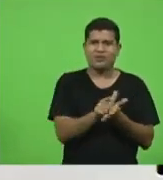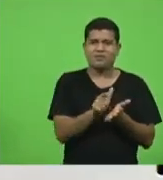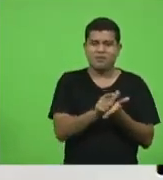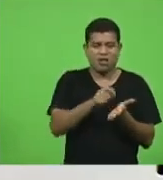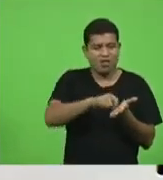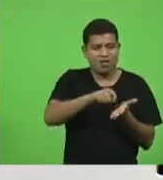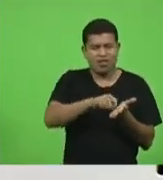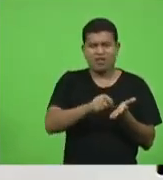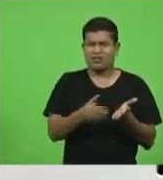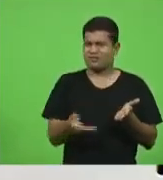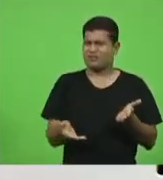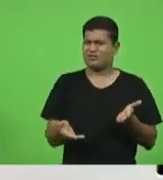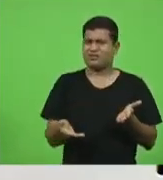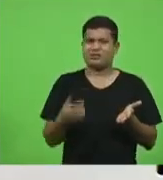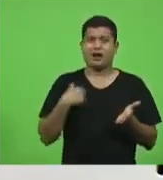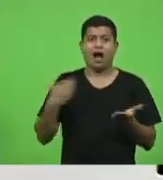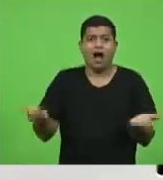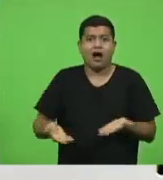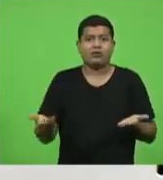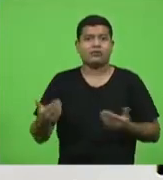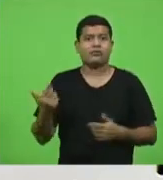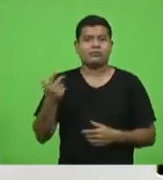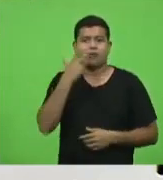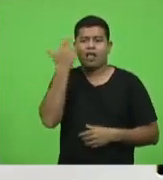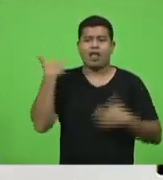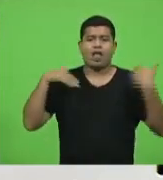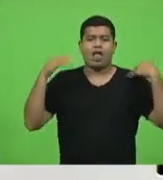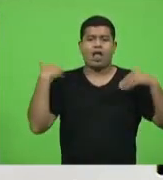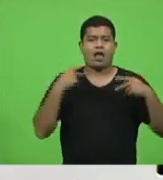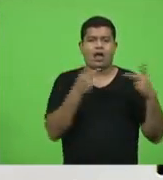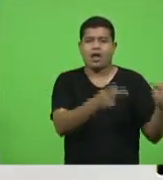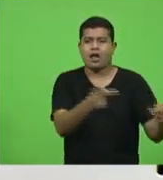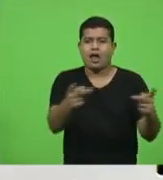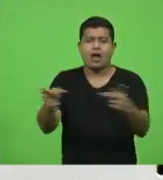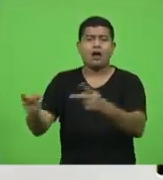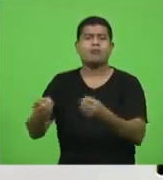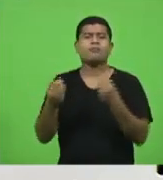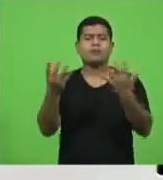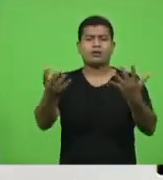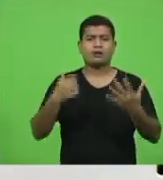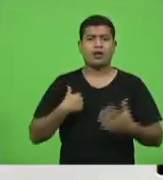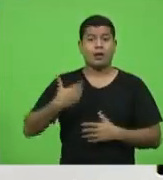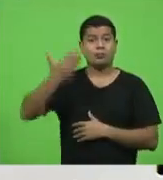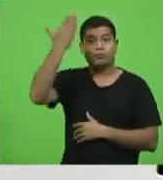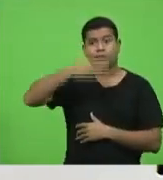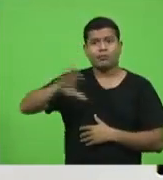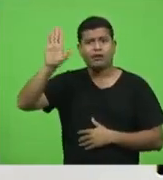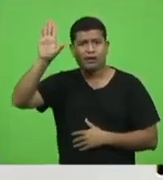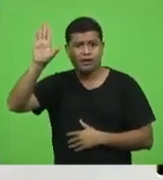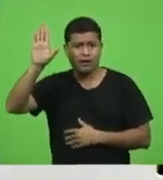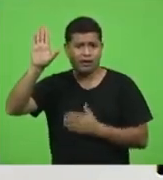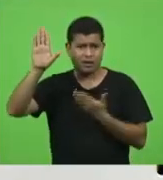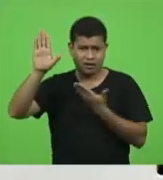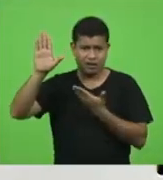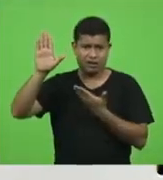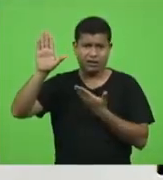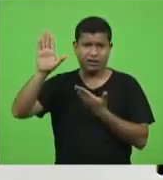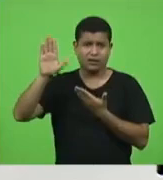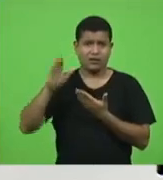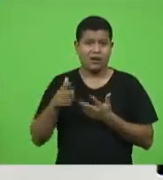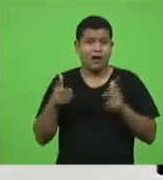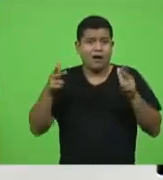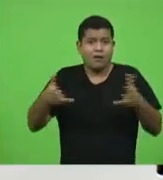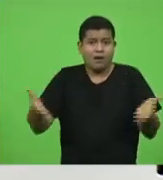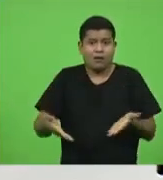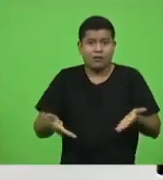aí agora ele está passeando de novo pra quê? pra prometer como foi agora aí